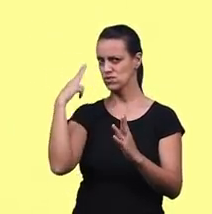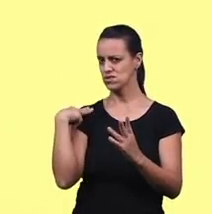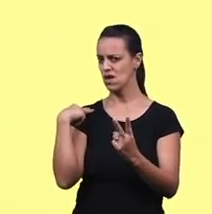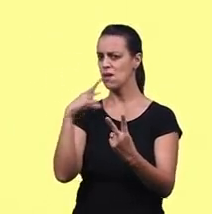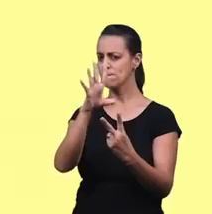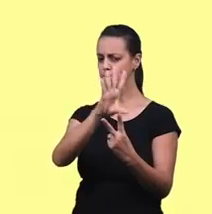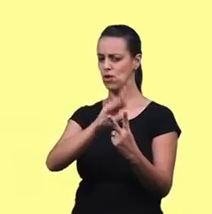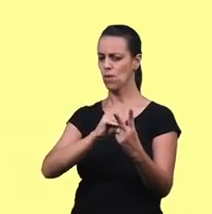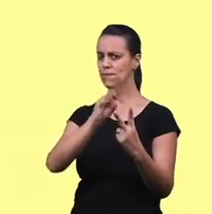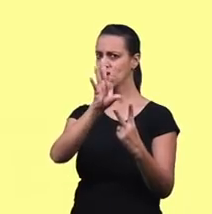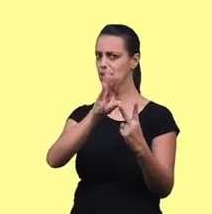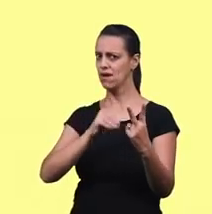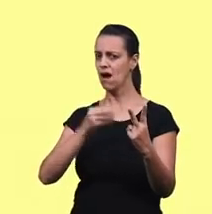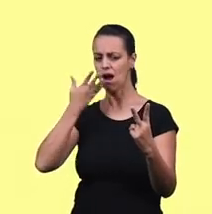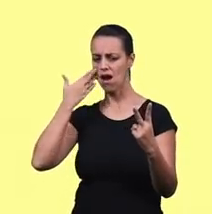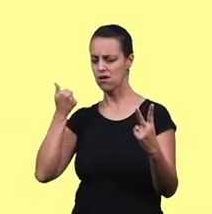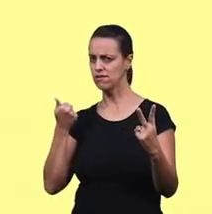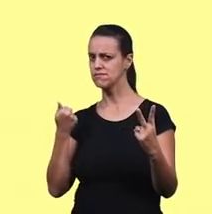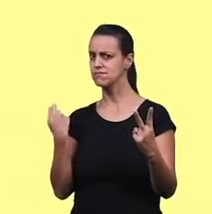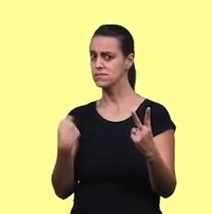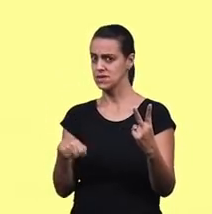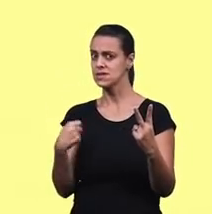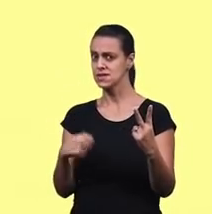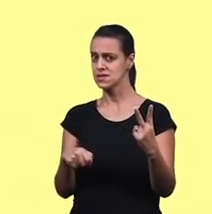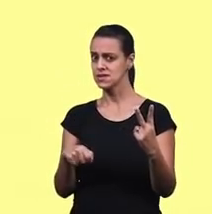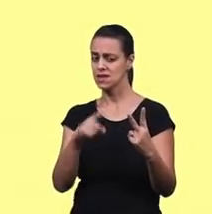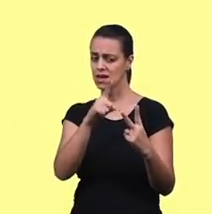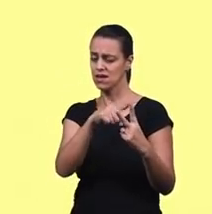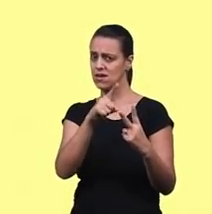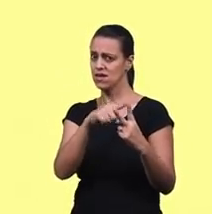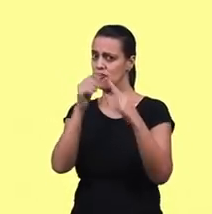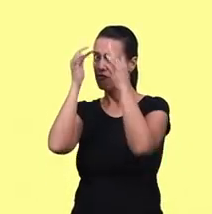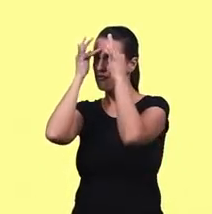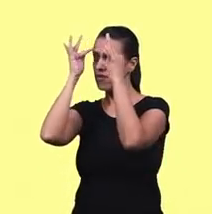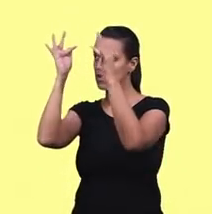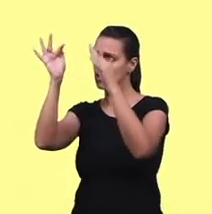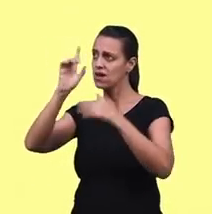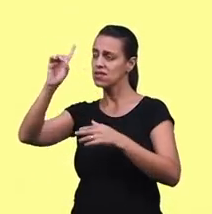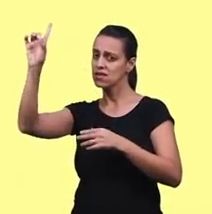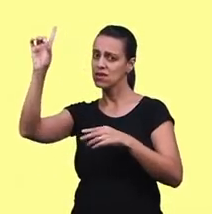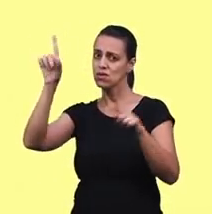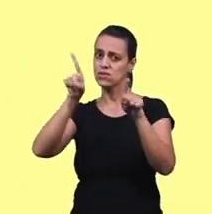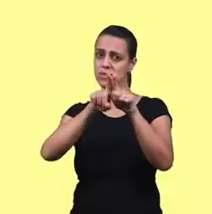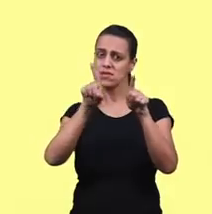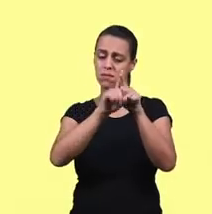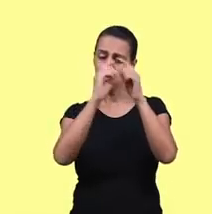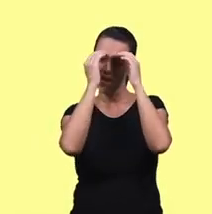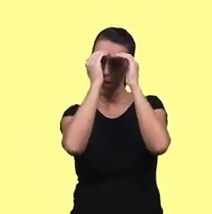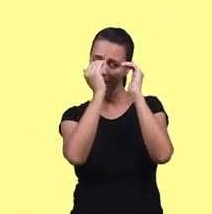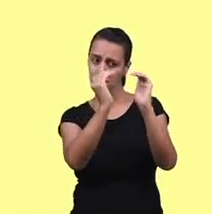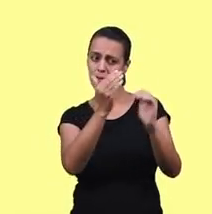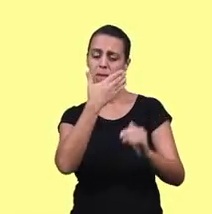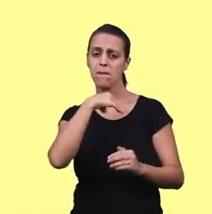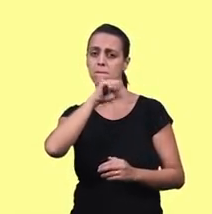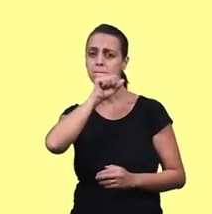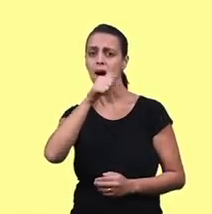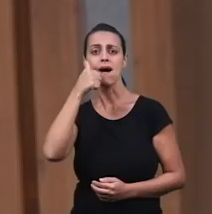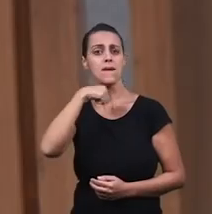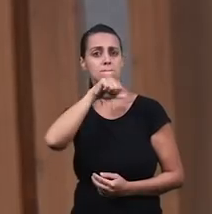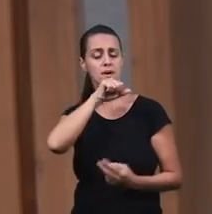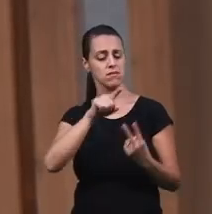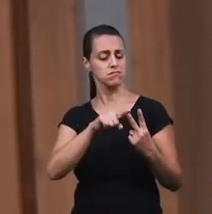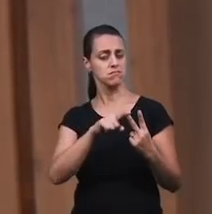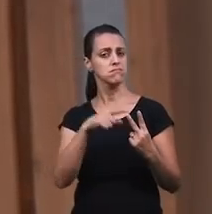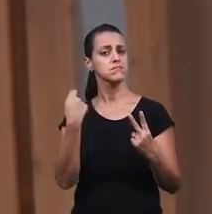vida A fidelidade a Deus E a obediência aos pais Intermediários A